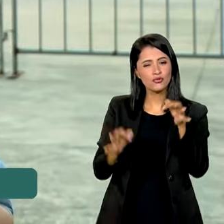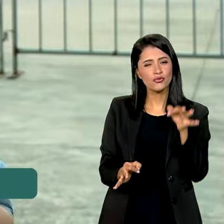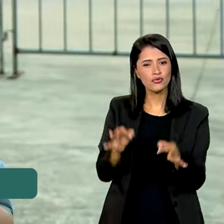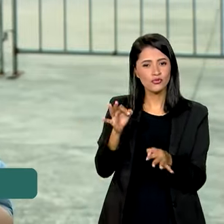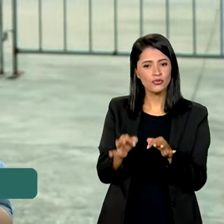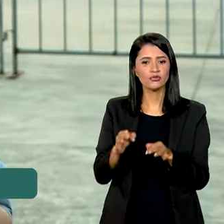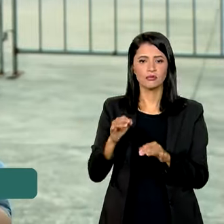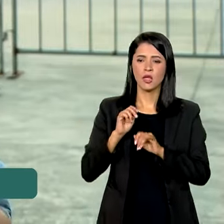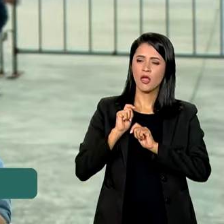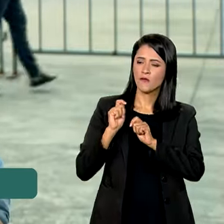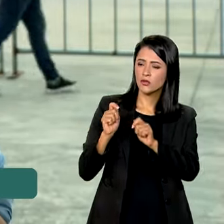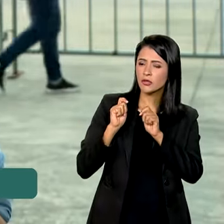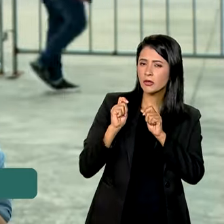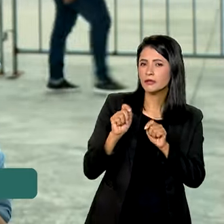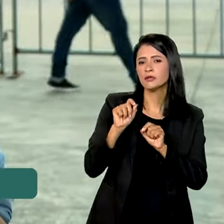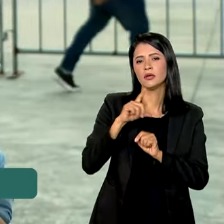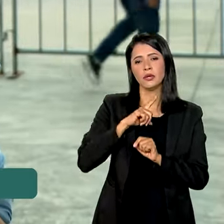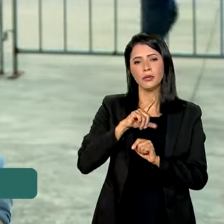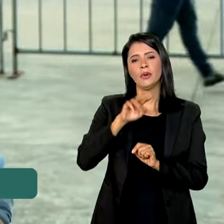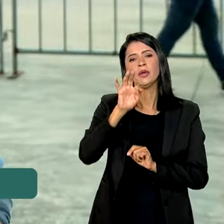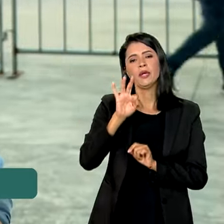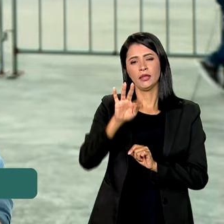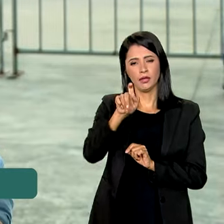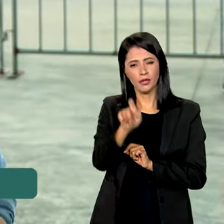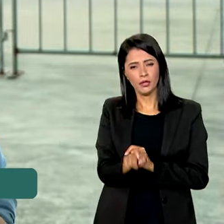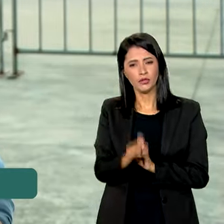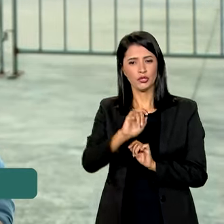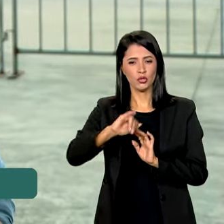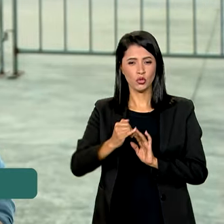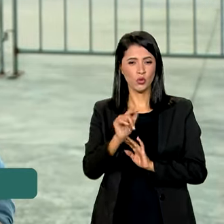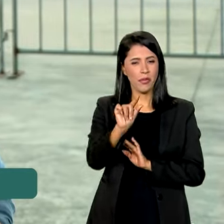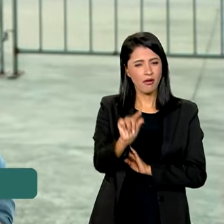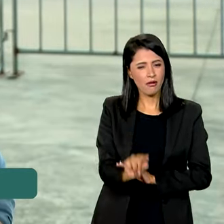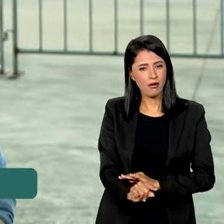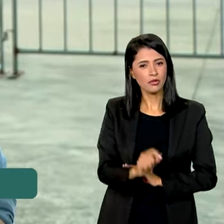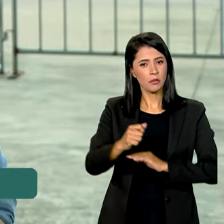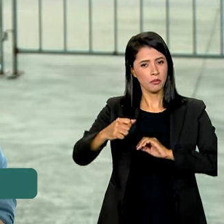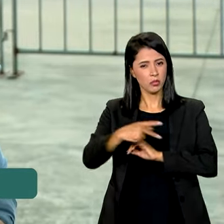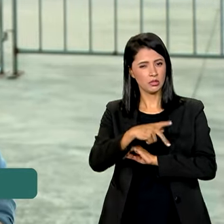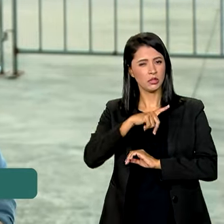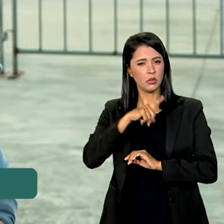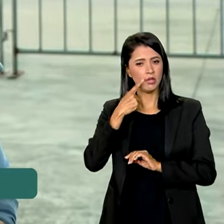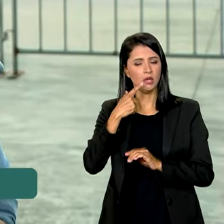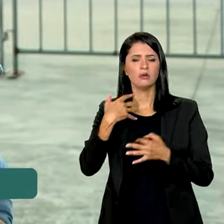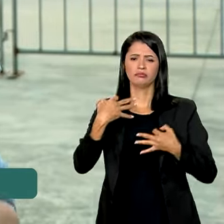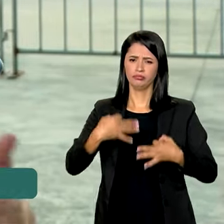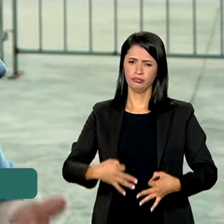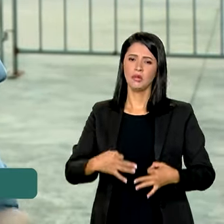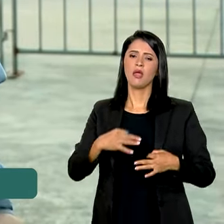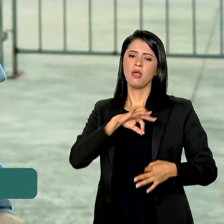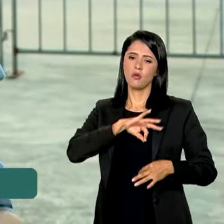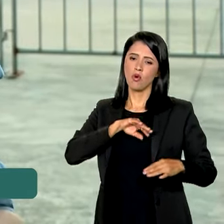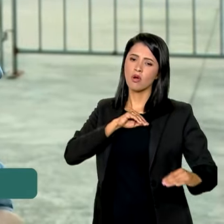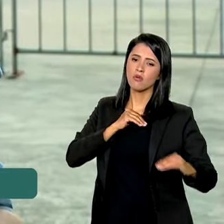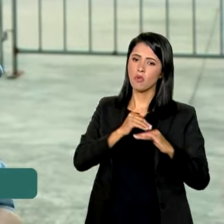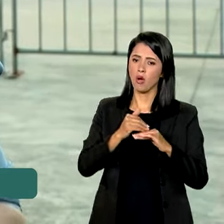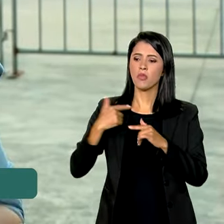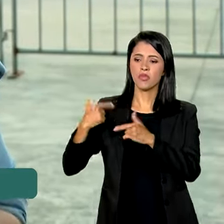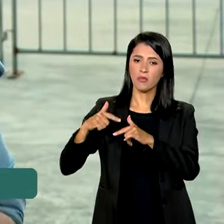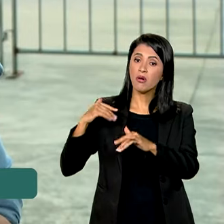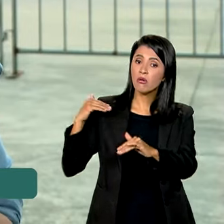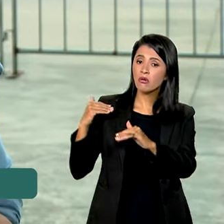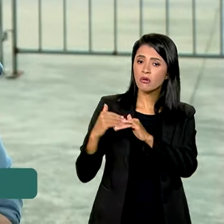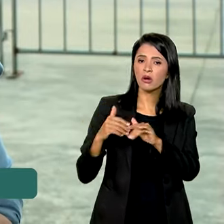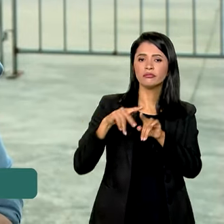Entre as reivindicações estão taxas de juros mais baixas, aposentadoria digna, salário igual para trabalho igual